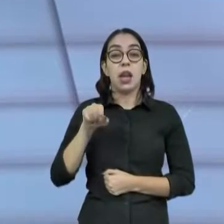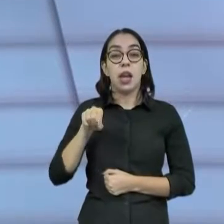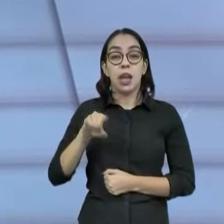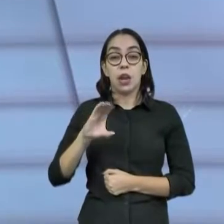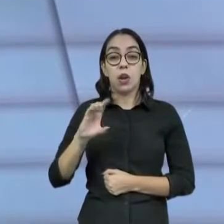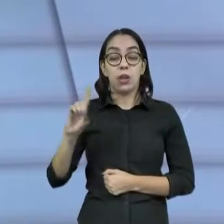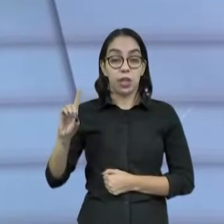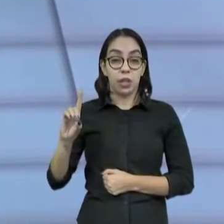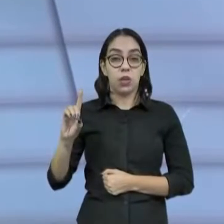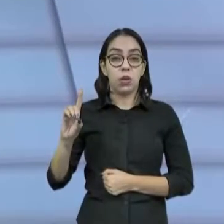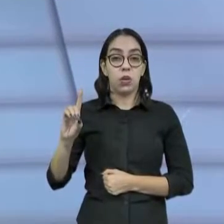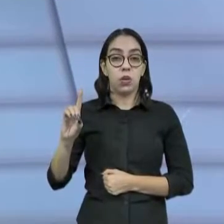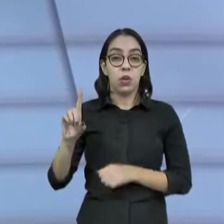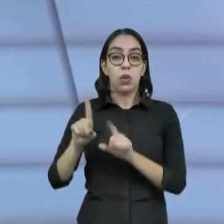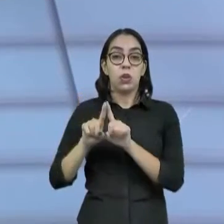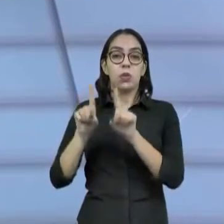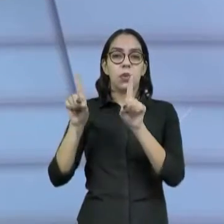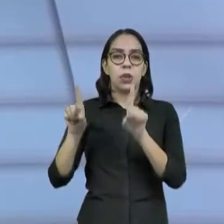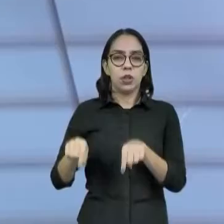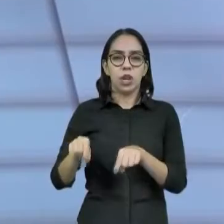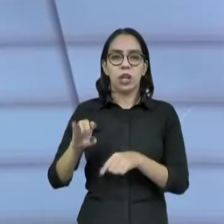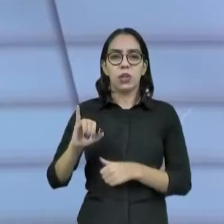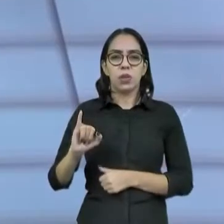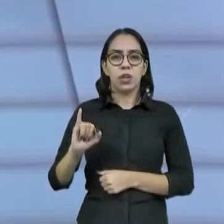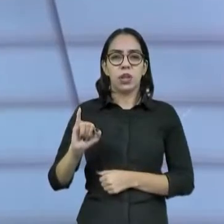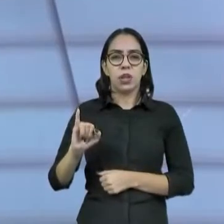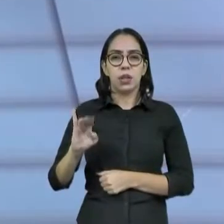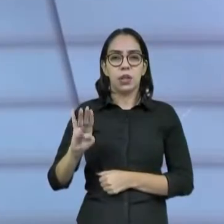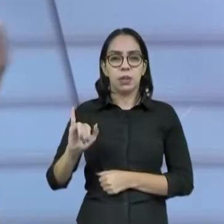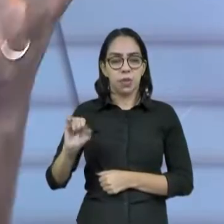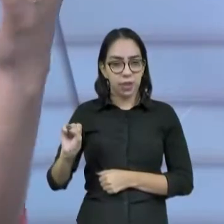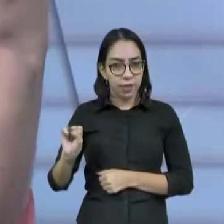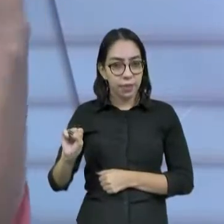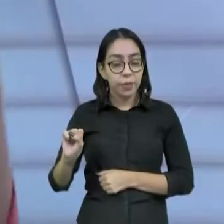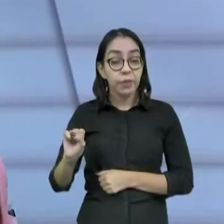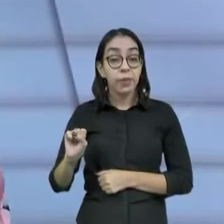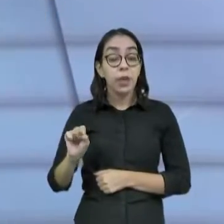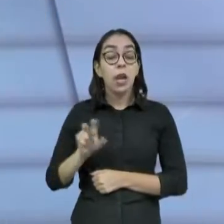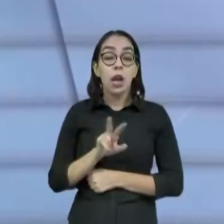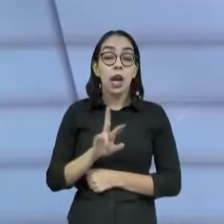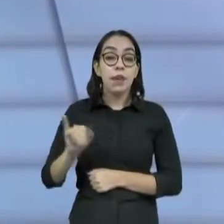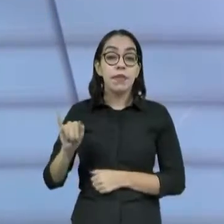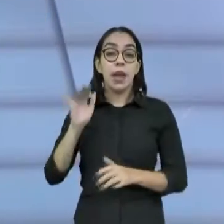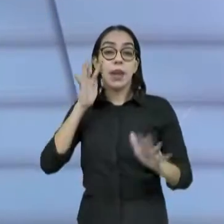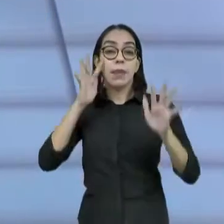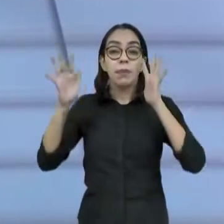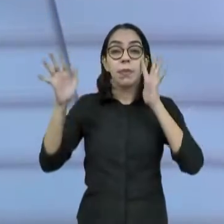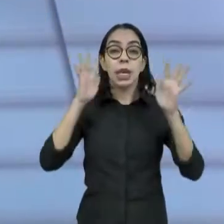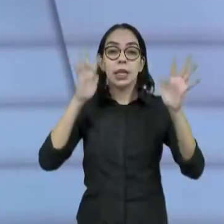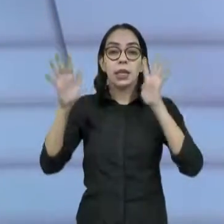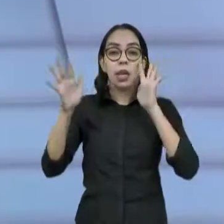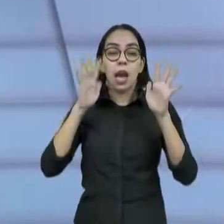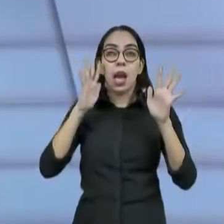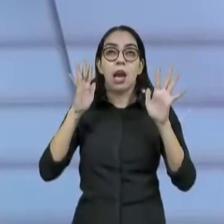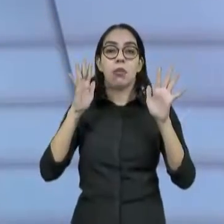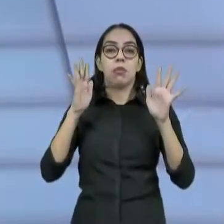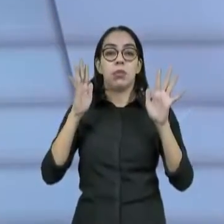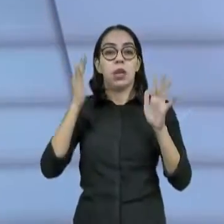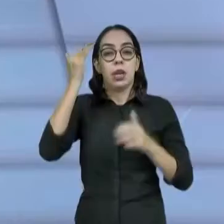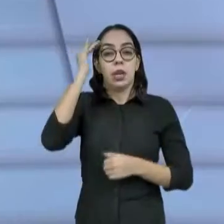IRIS, Laboratório de Dados do Governo do Estado, justamente para poder pensar, entender quais são as